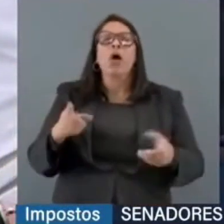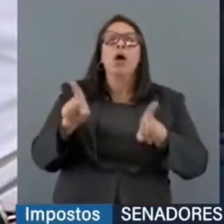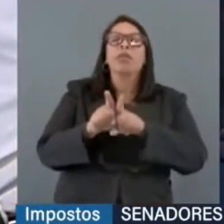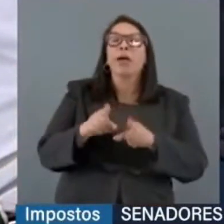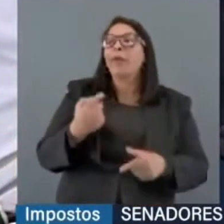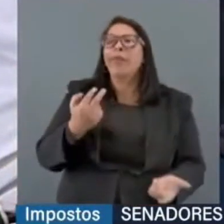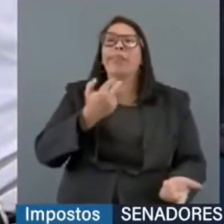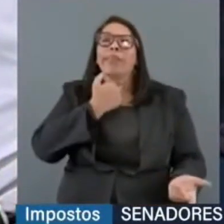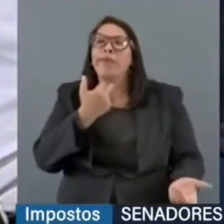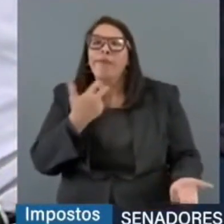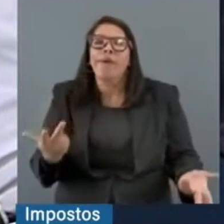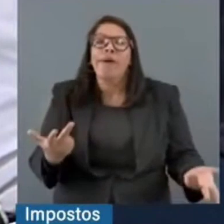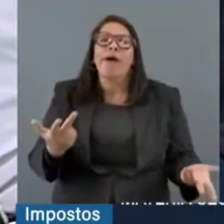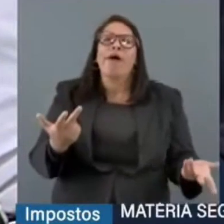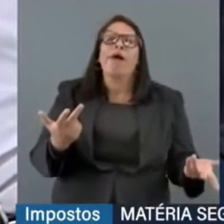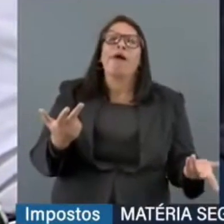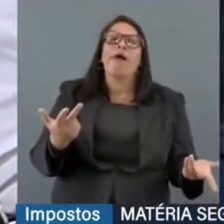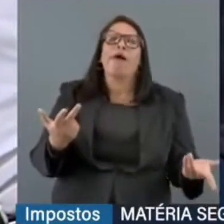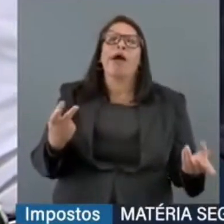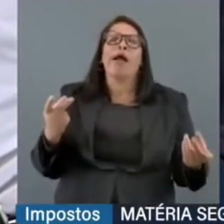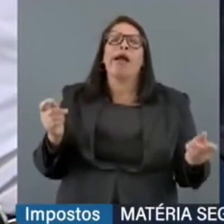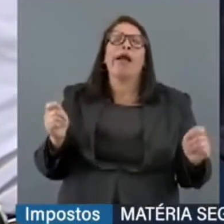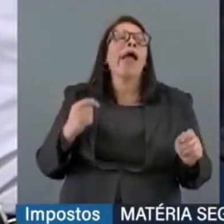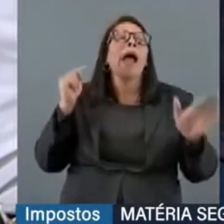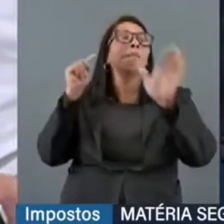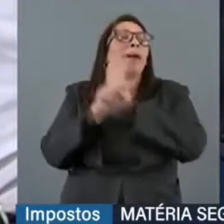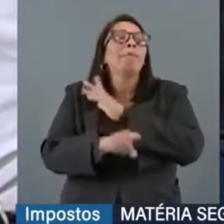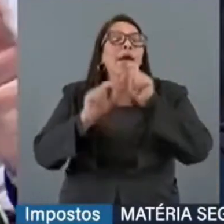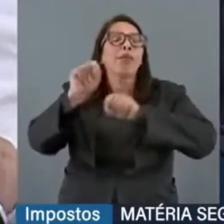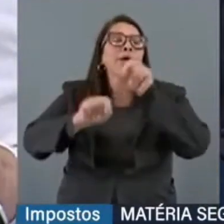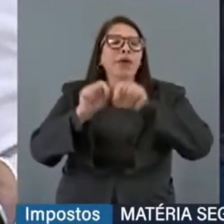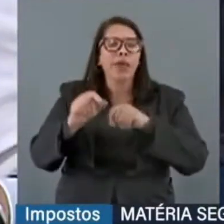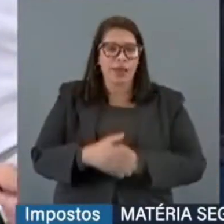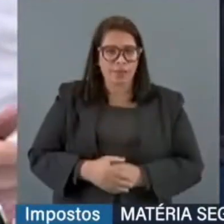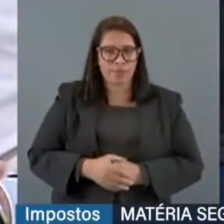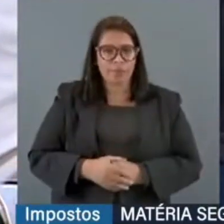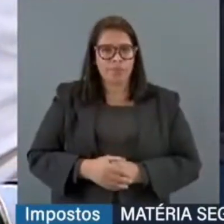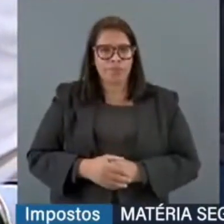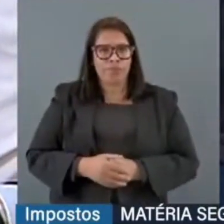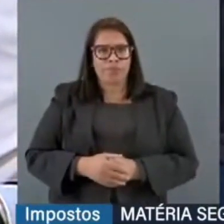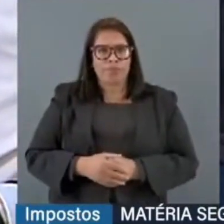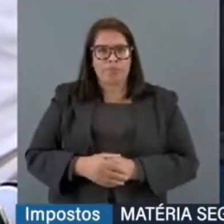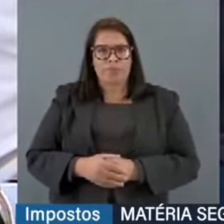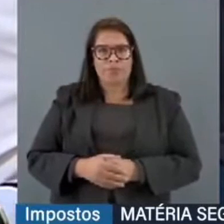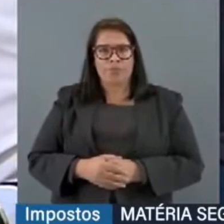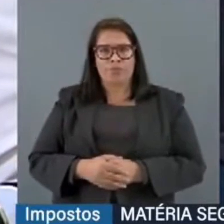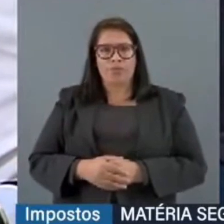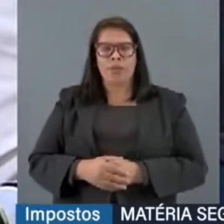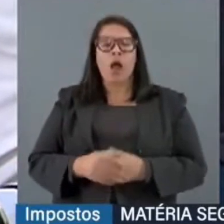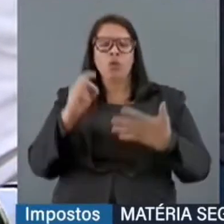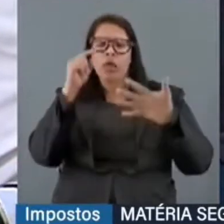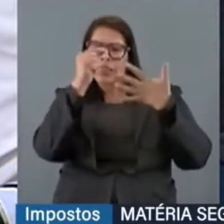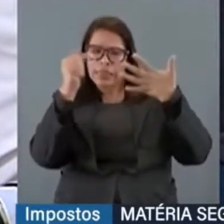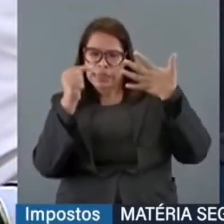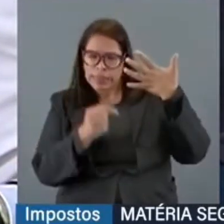incompetência. Enfim, a minha indagação aqui não é relativa a esses temas